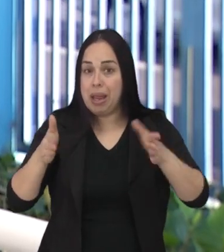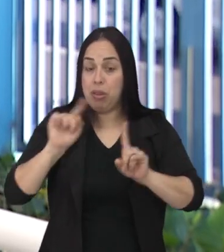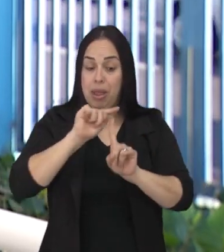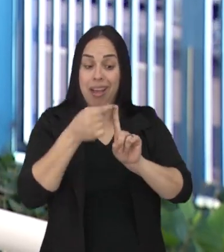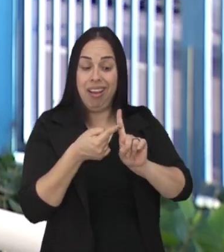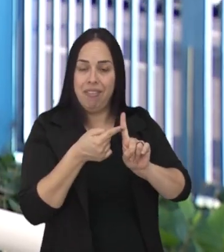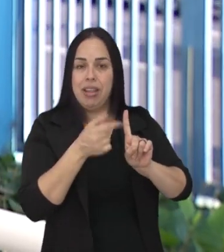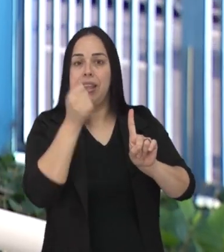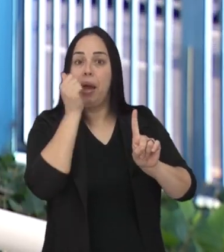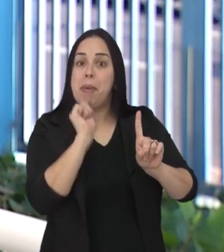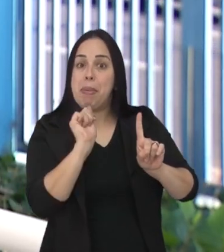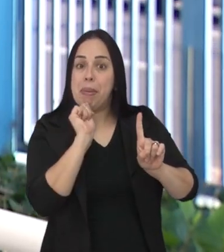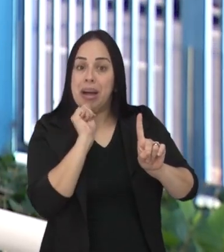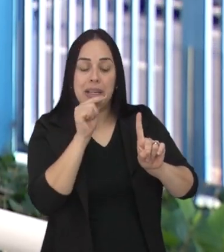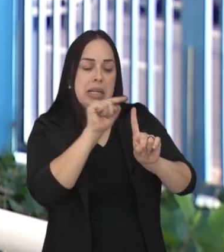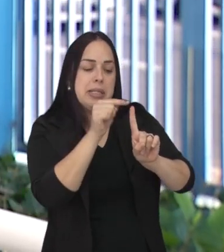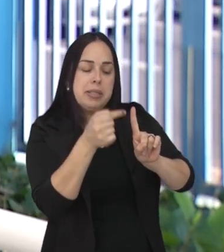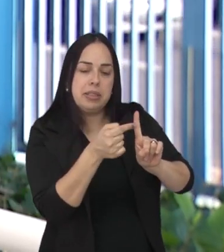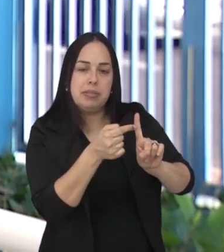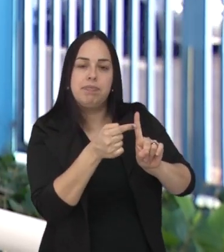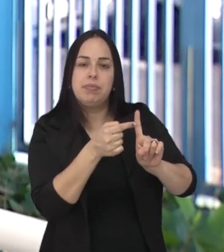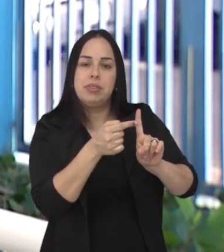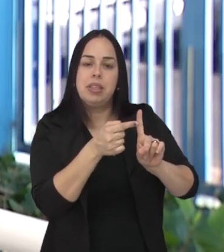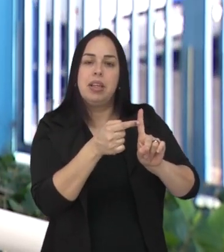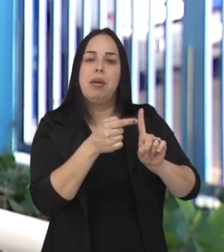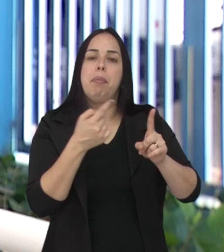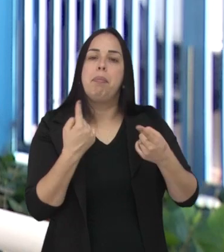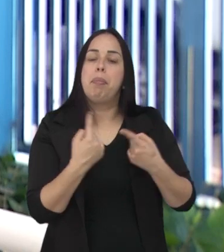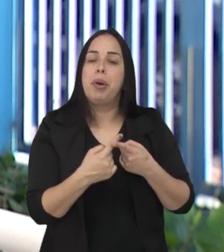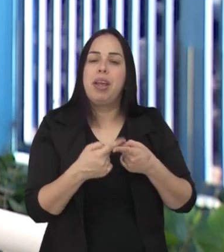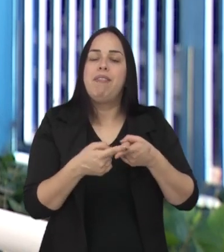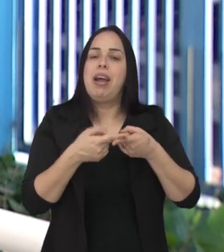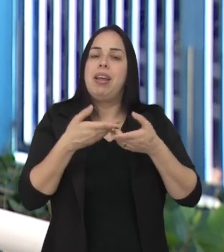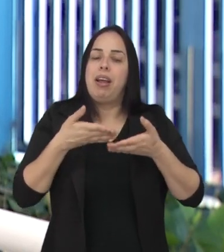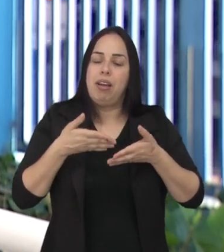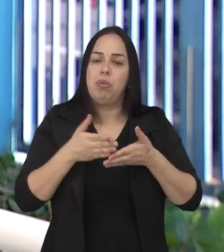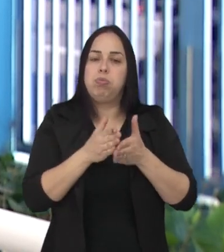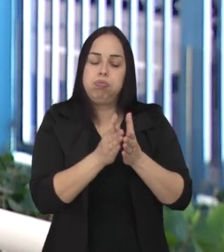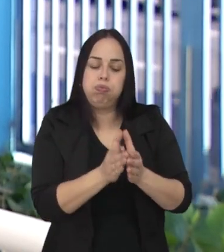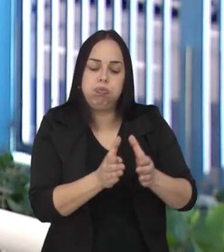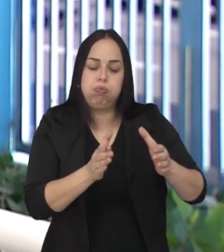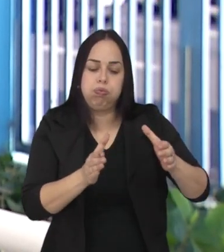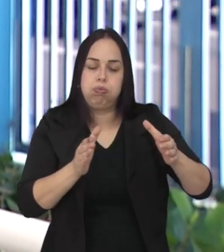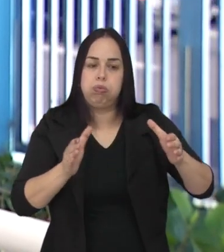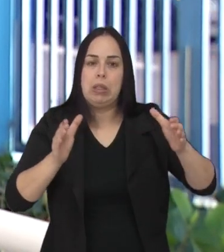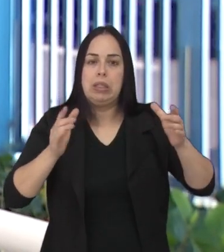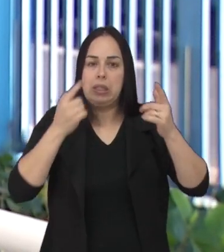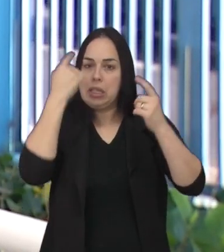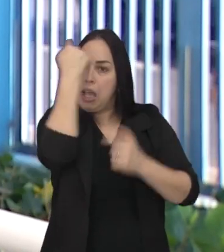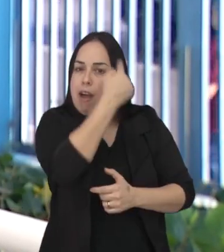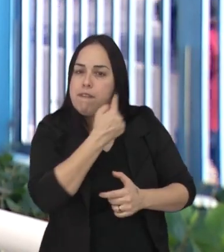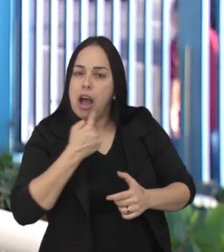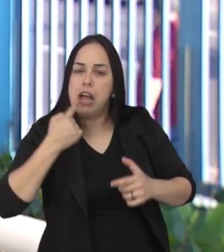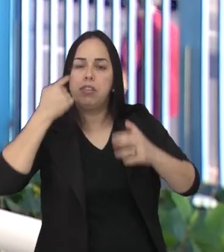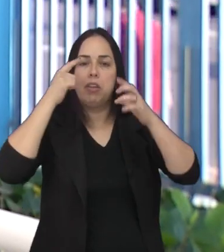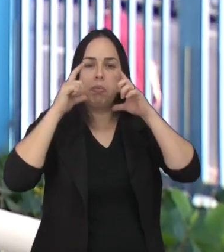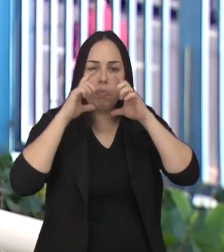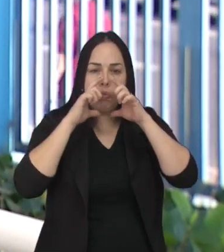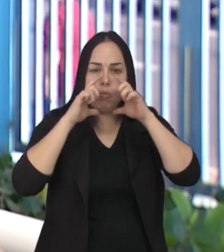período embrionário, ou seja, durante a gestação ainda, que é quando a face vai crescendo e